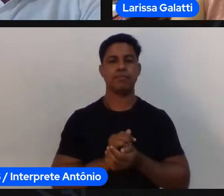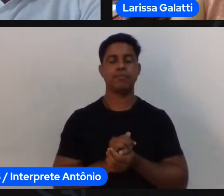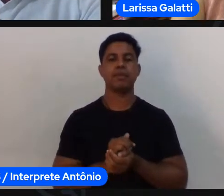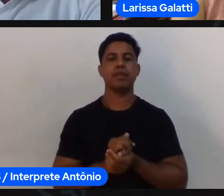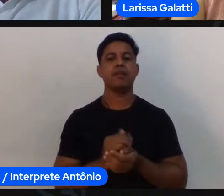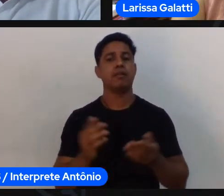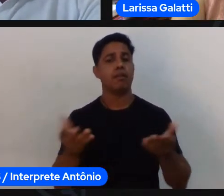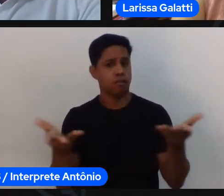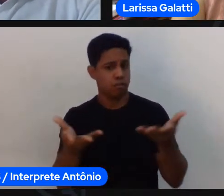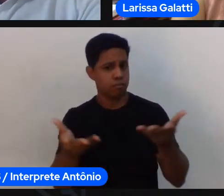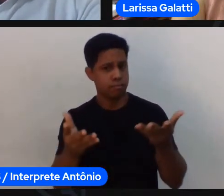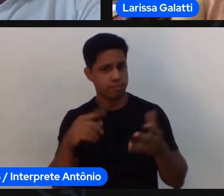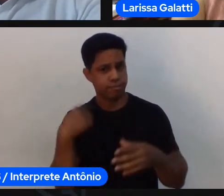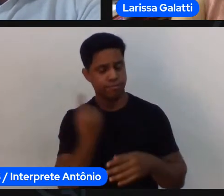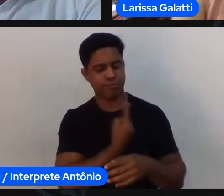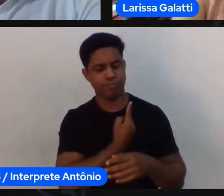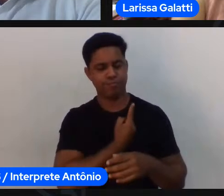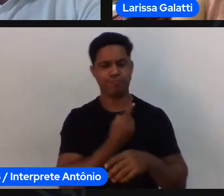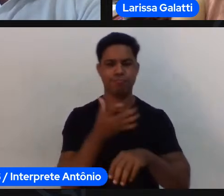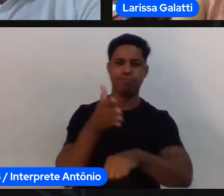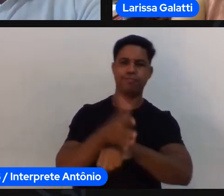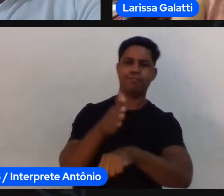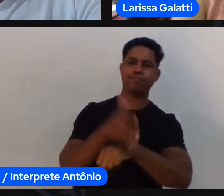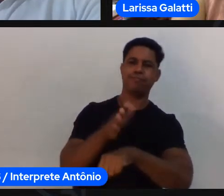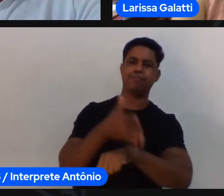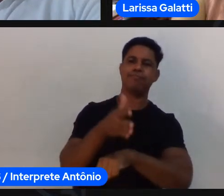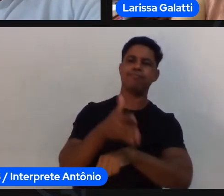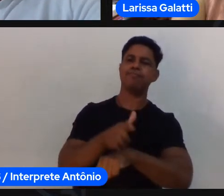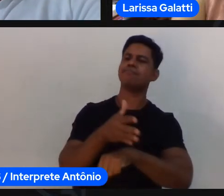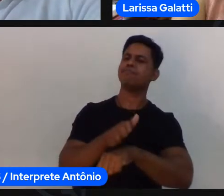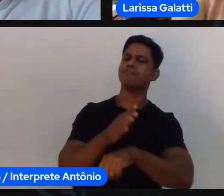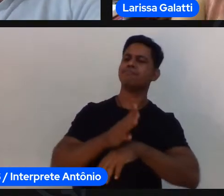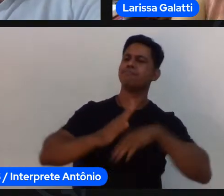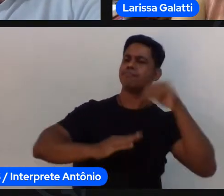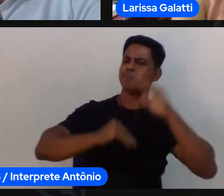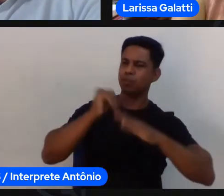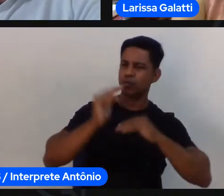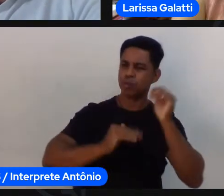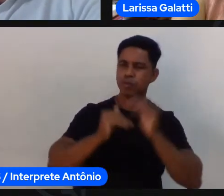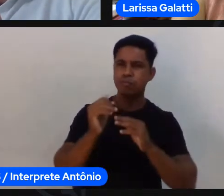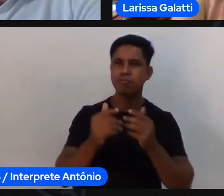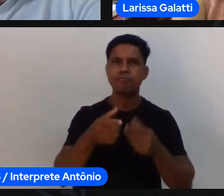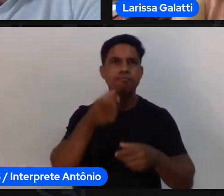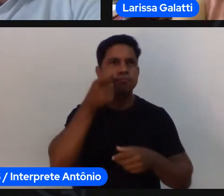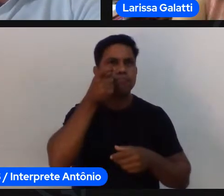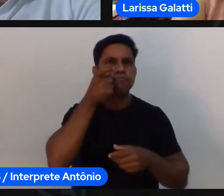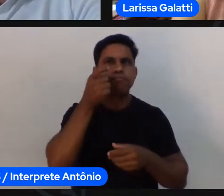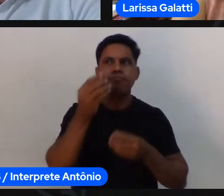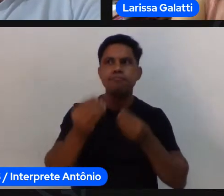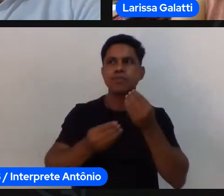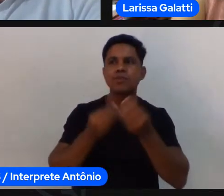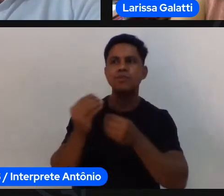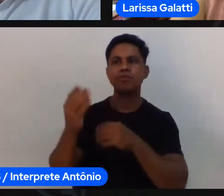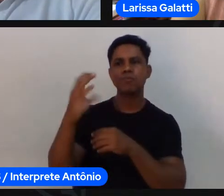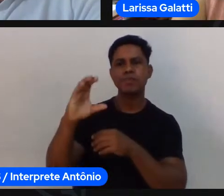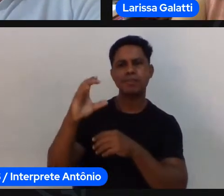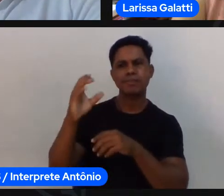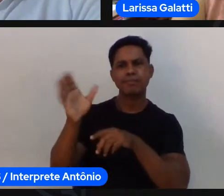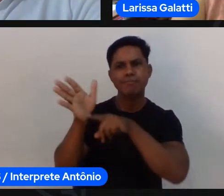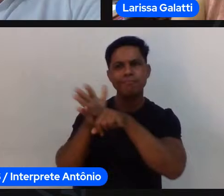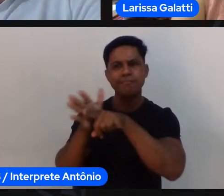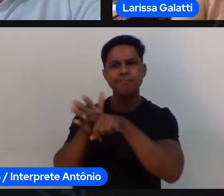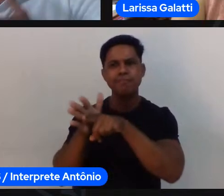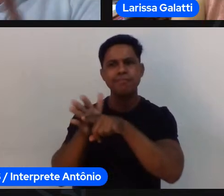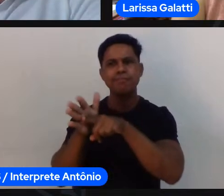nós mesmo né como treinador como profissional conseguimos enxergar né na ciência na cientificidade o que é muitas